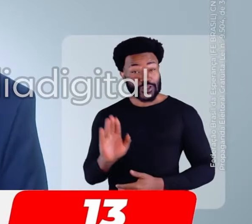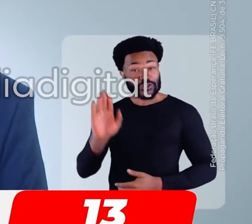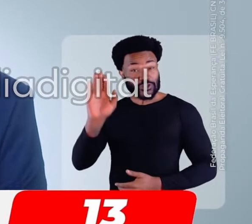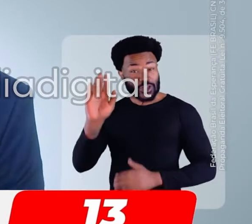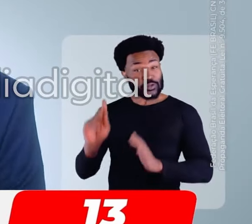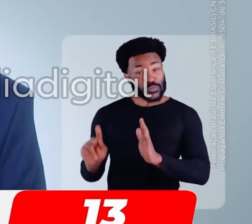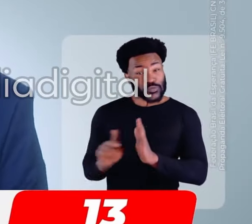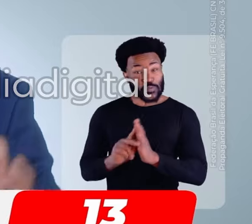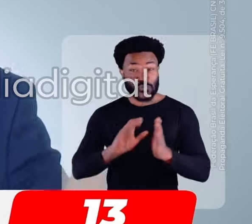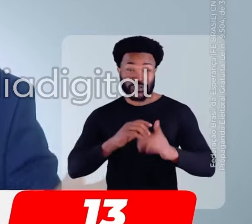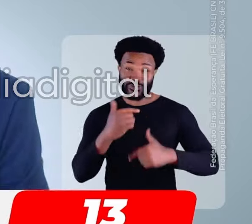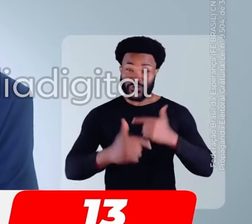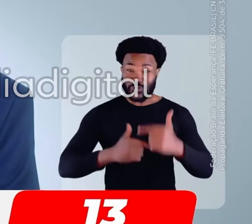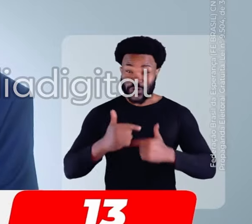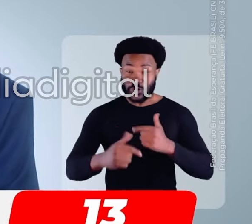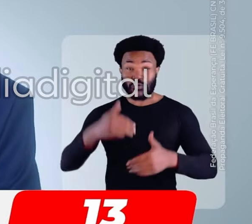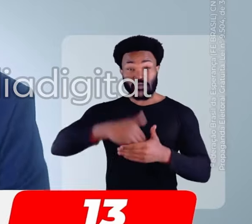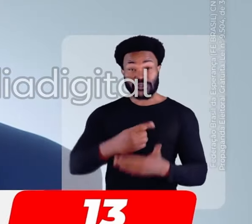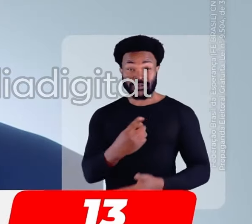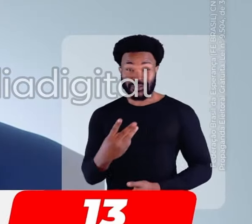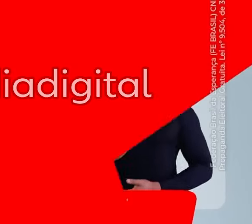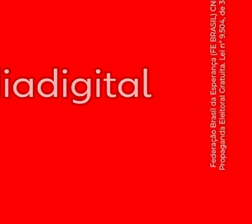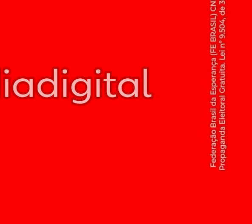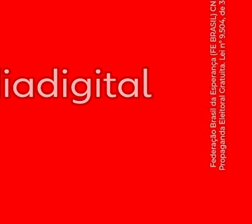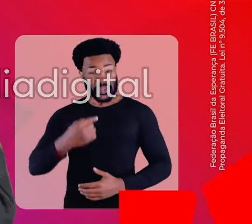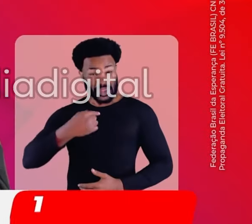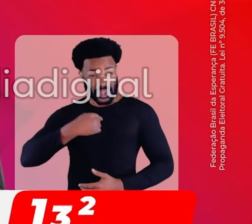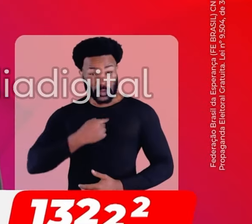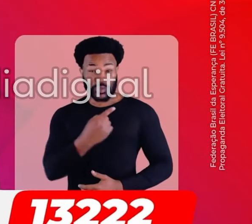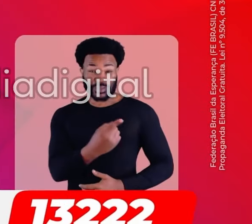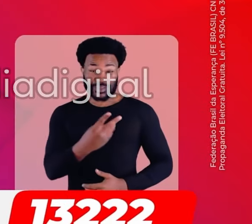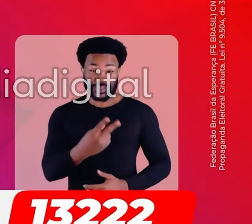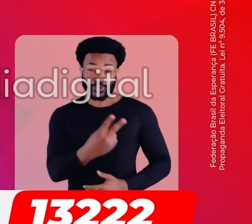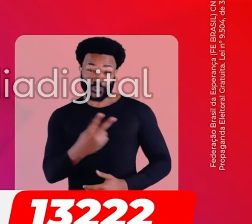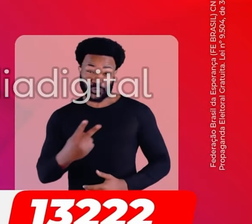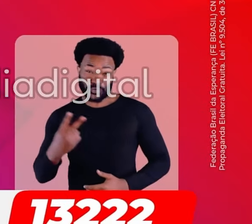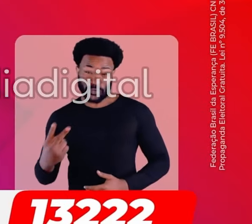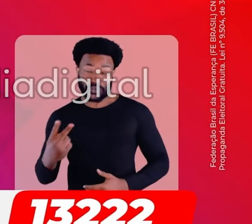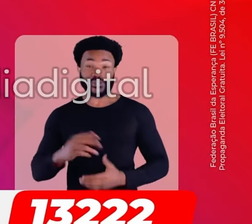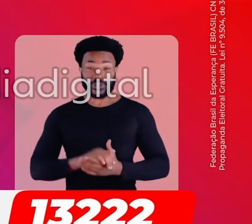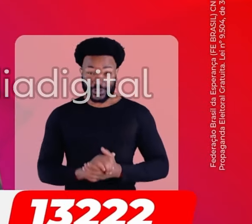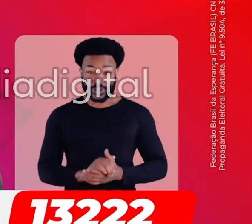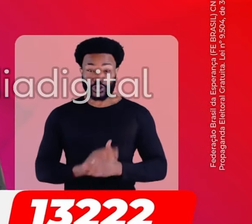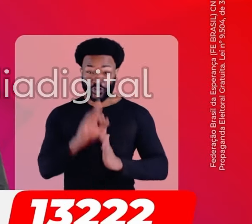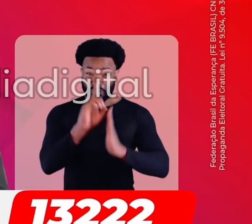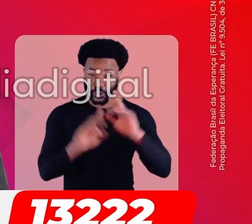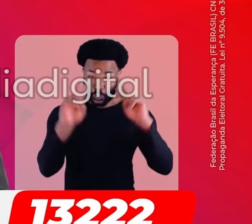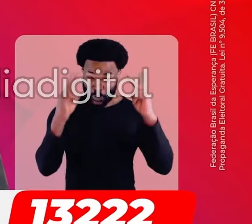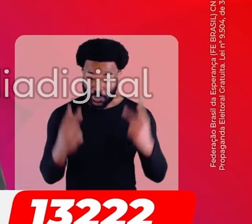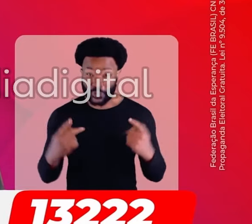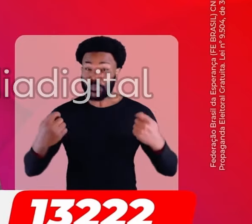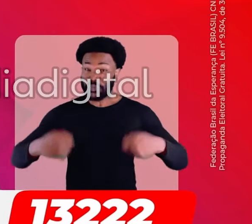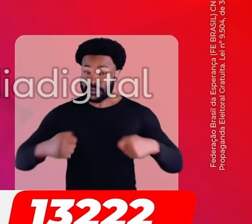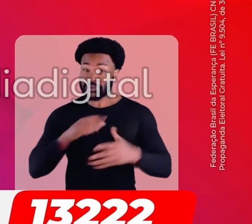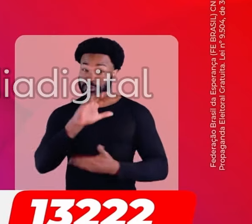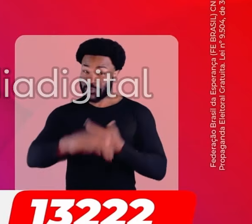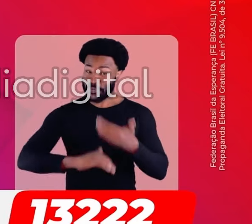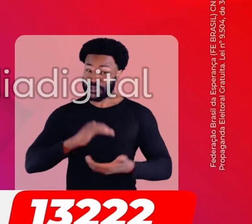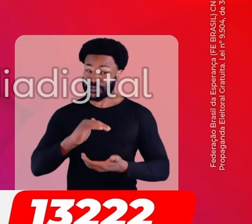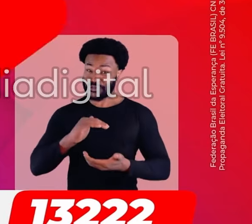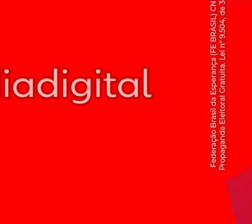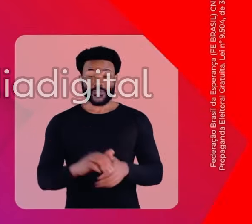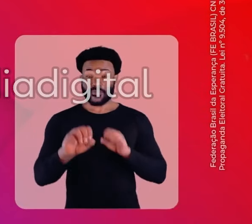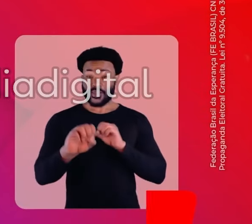candidatos e candidatas do Partido dos Trabalhadores. Vote 13. Adriano Diogo, 13222. Sem direitos humanos não haverá meio